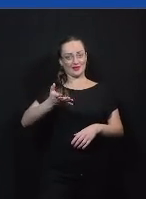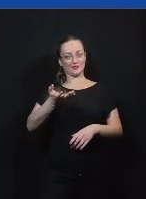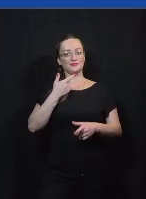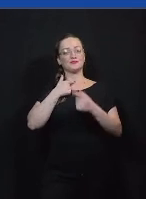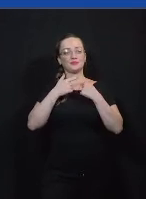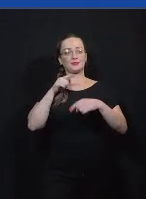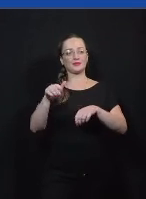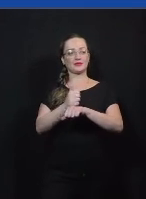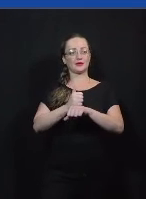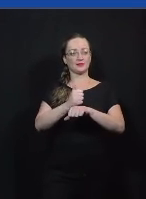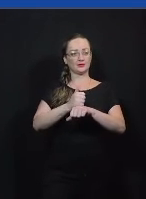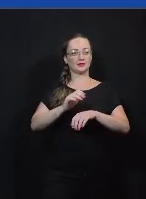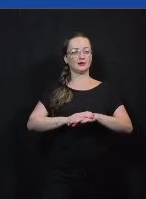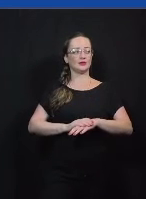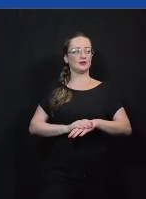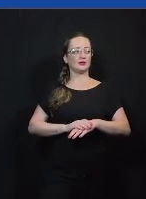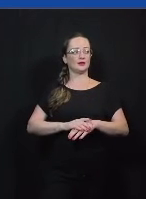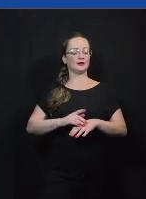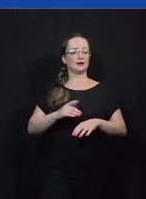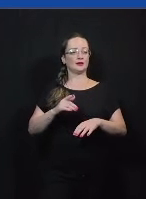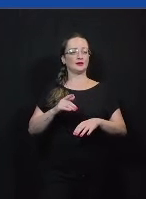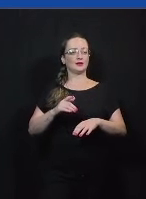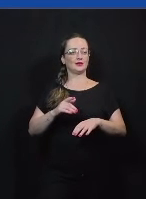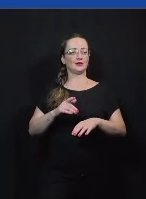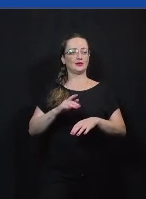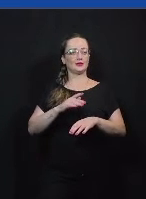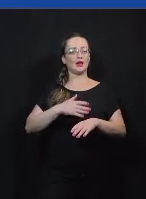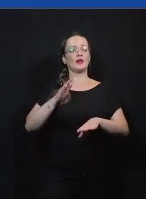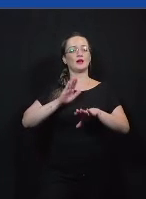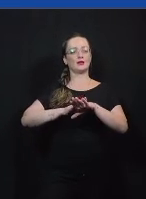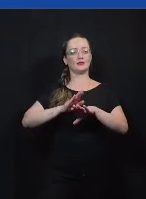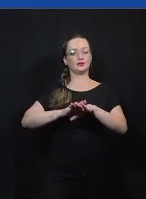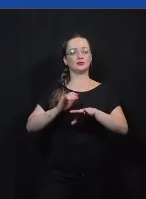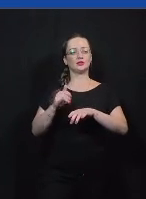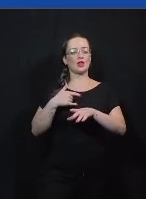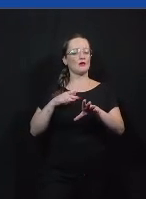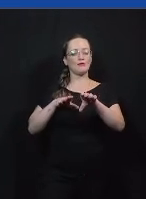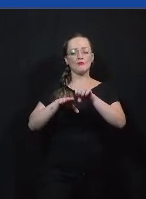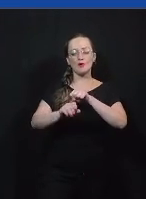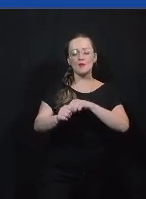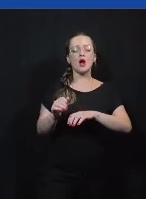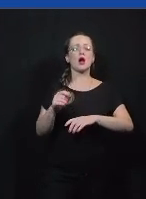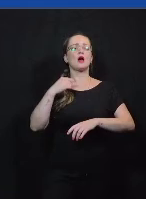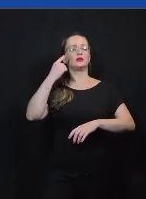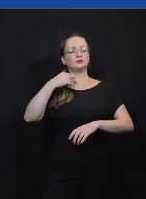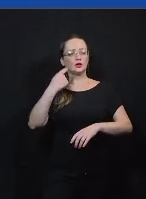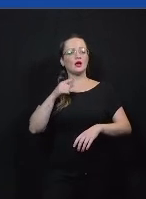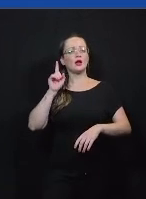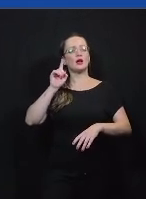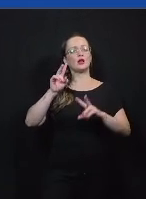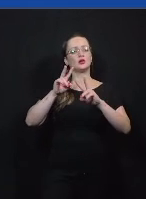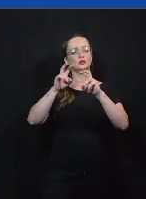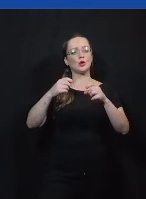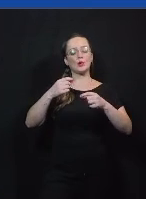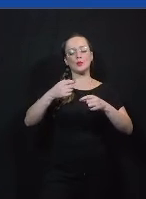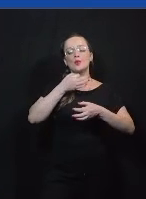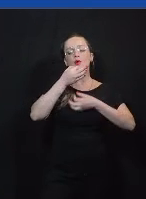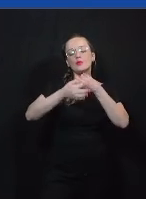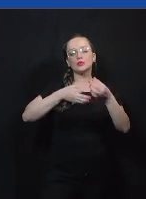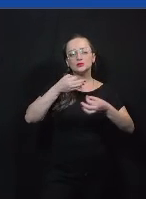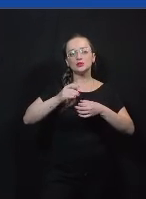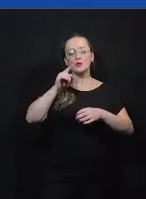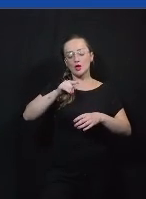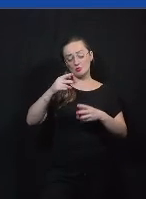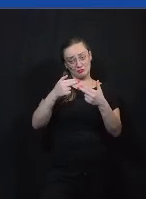ela muito importante que também reafirmou esse desejo que ela tinha se tornando advogada porque né essa questão argumentação é algo